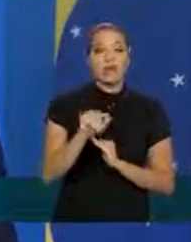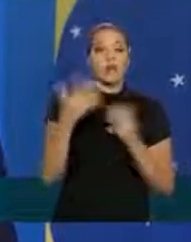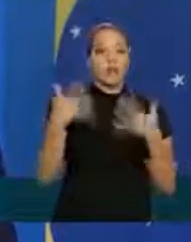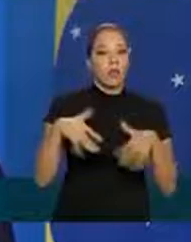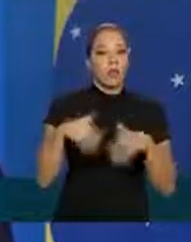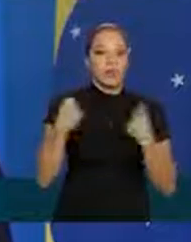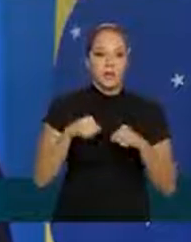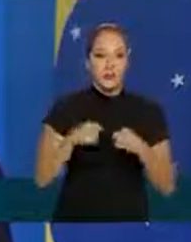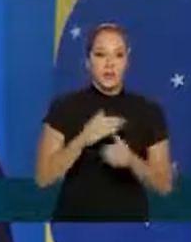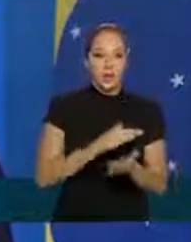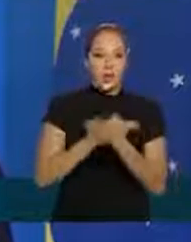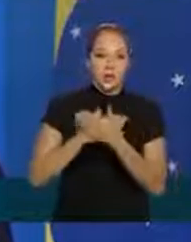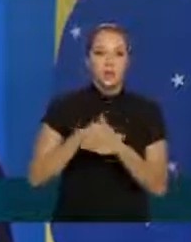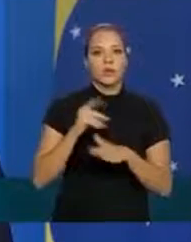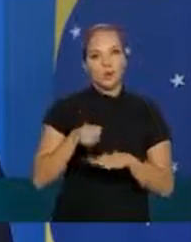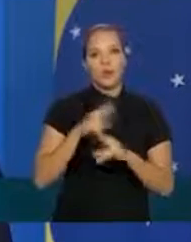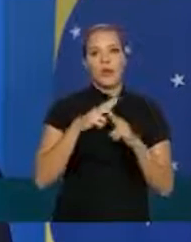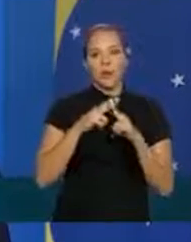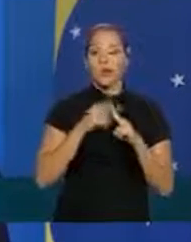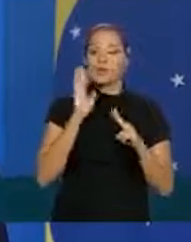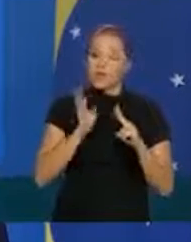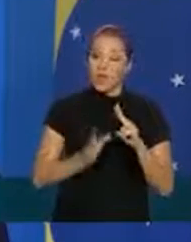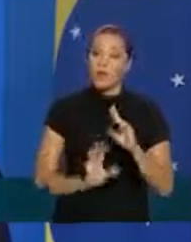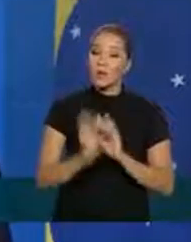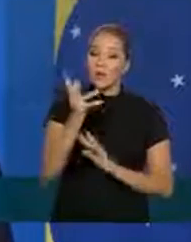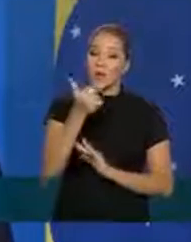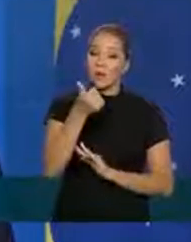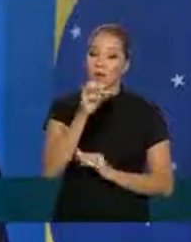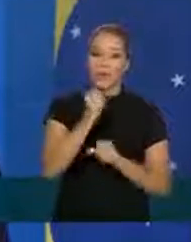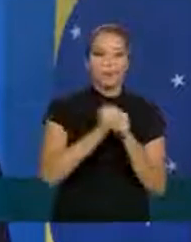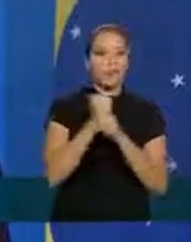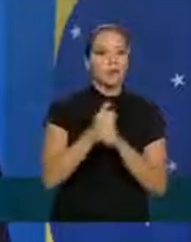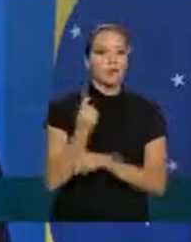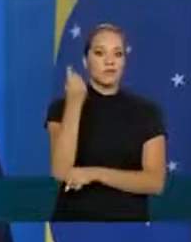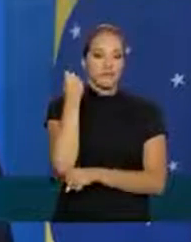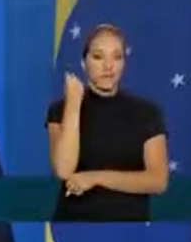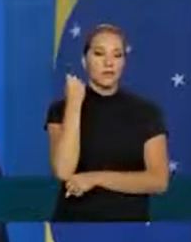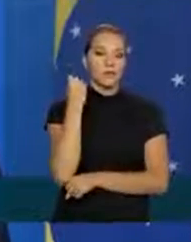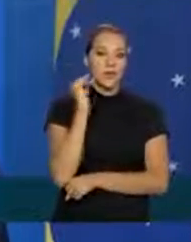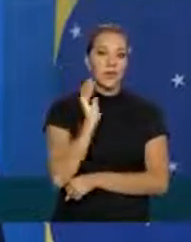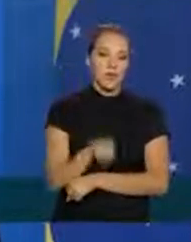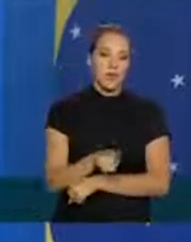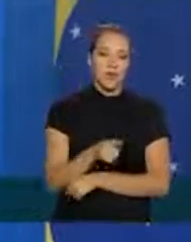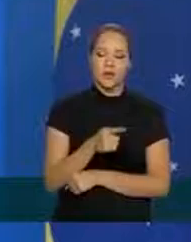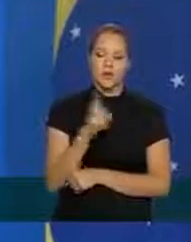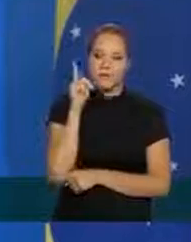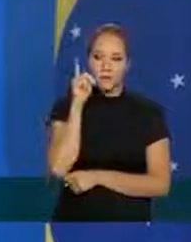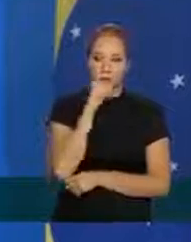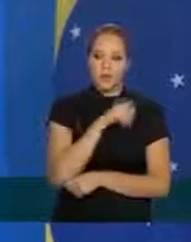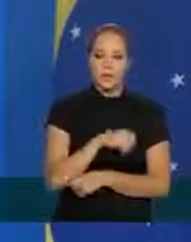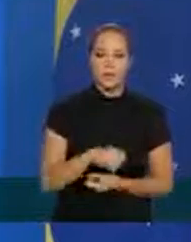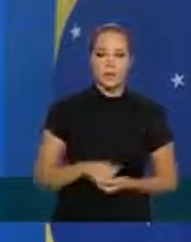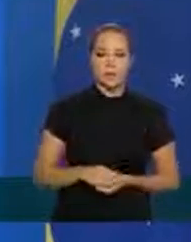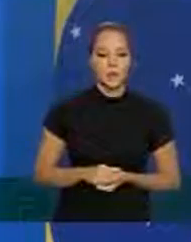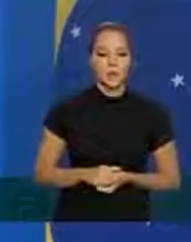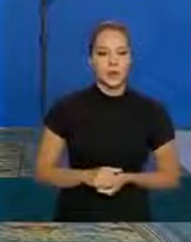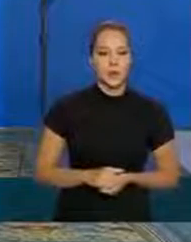precisar de ajuda é a Caixa isso já aconteceu há 10 anos e foi uma questão muito complexa